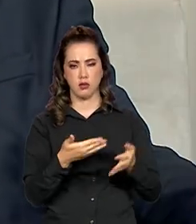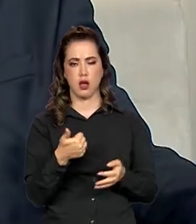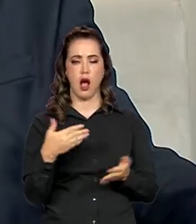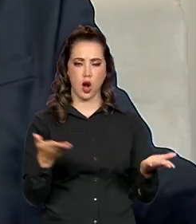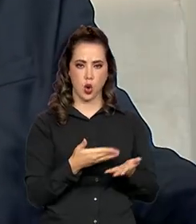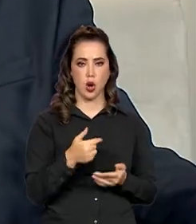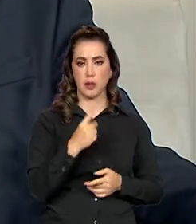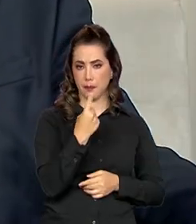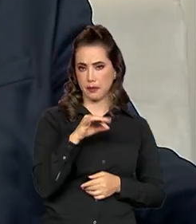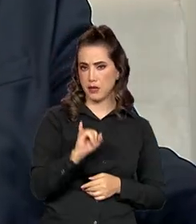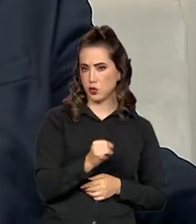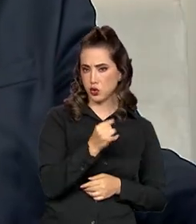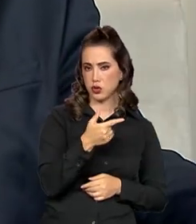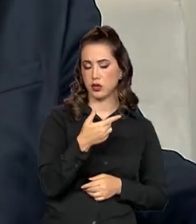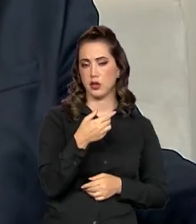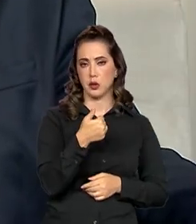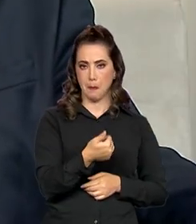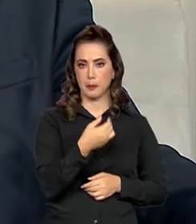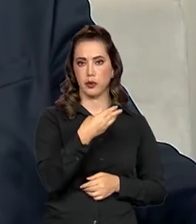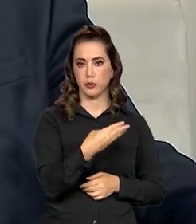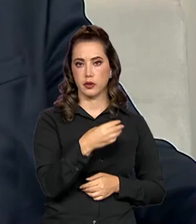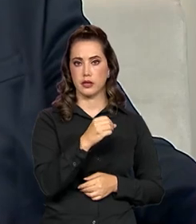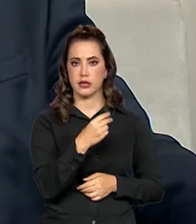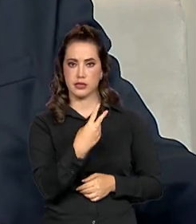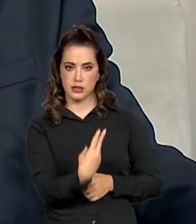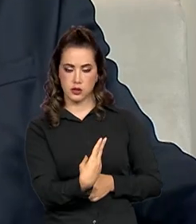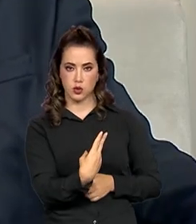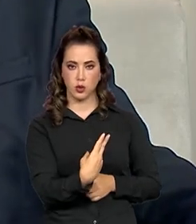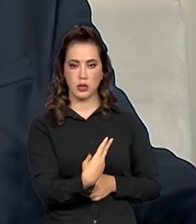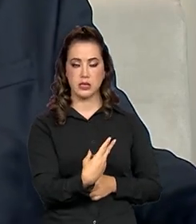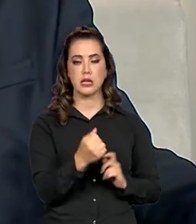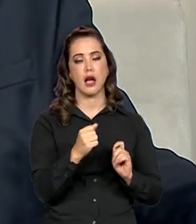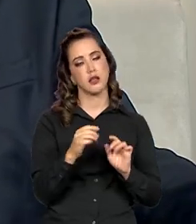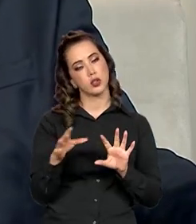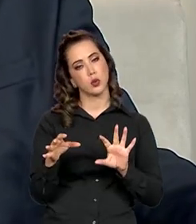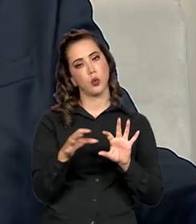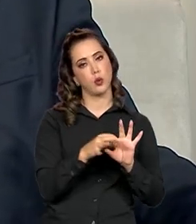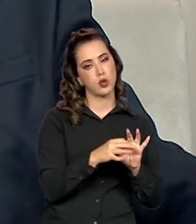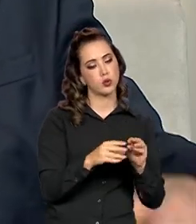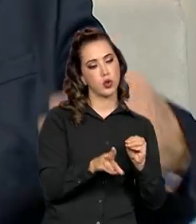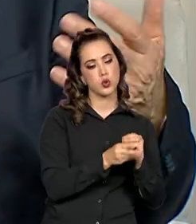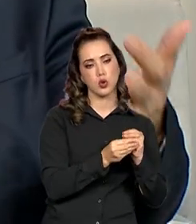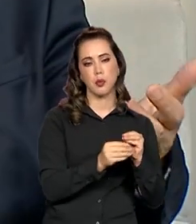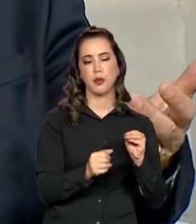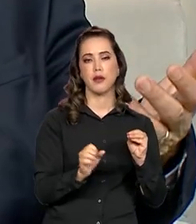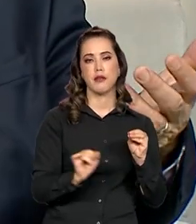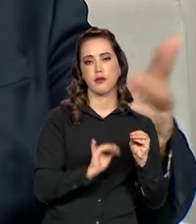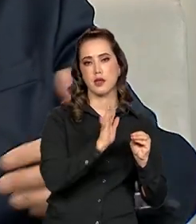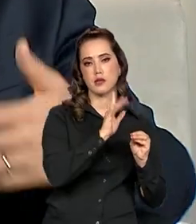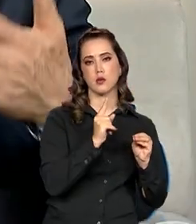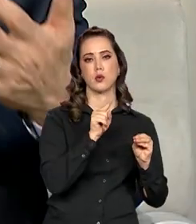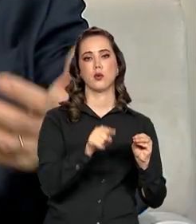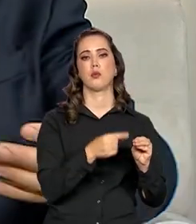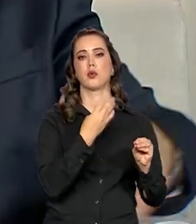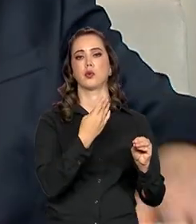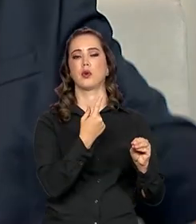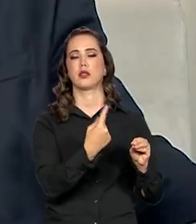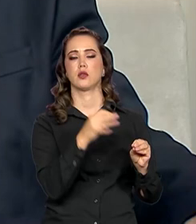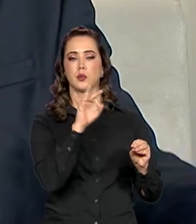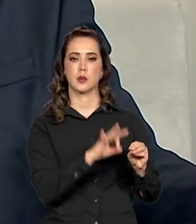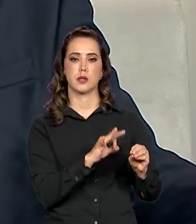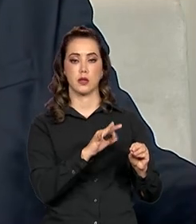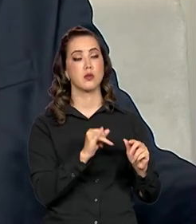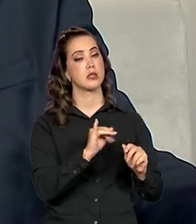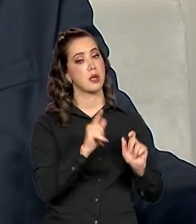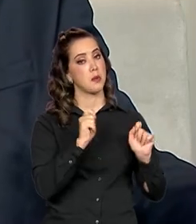1º de janeiro, que isso aqui tem inflação mais 1,41% de ganho real. E, se houver espaço fiscal, nós haveremos de